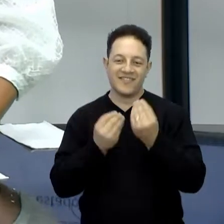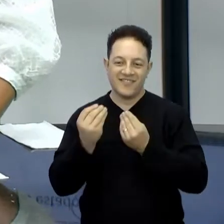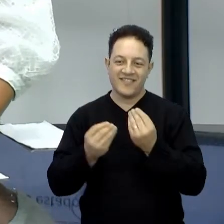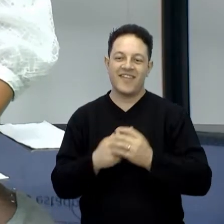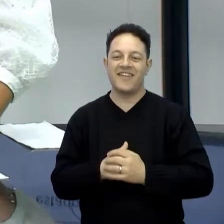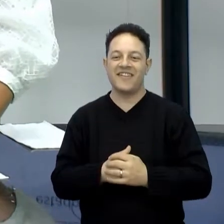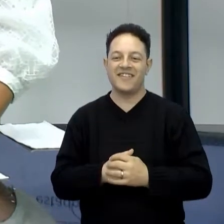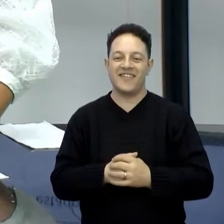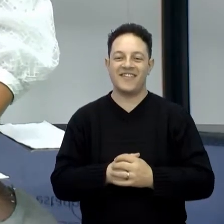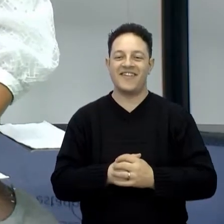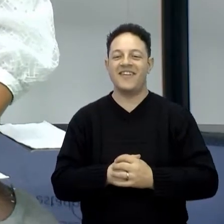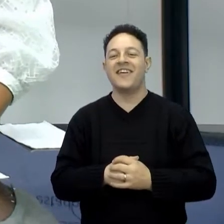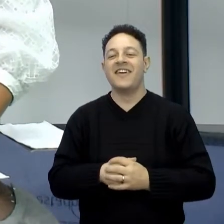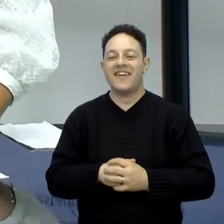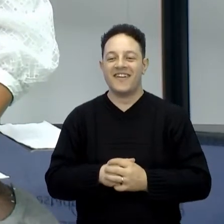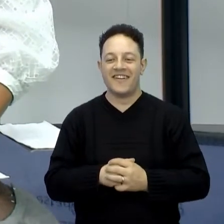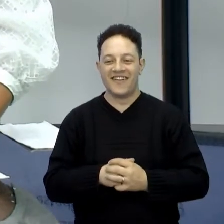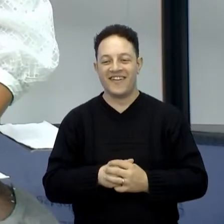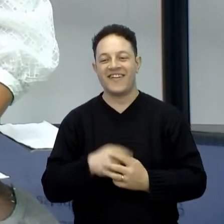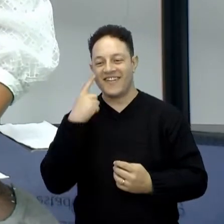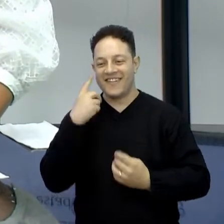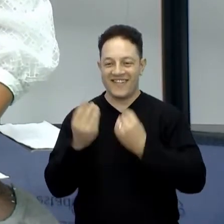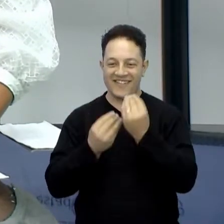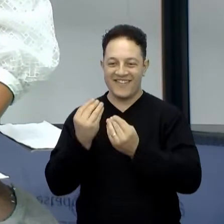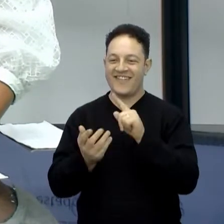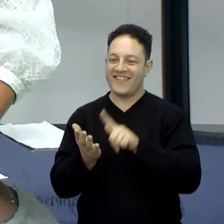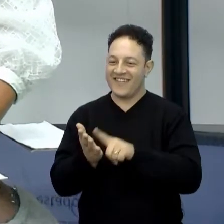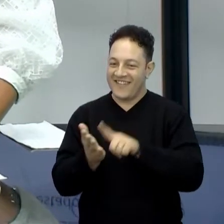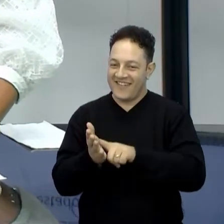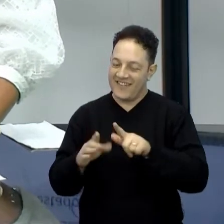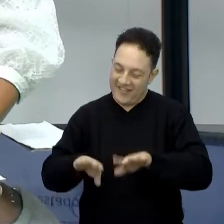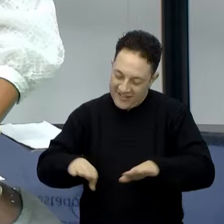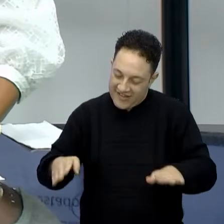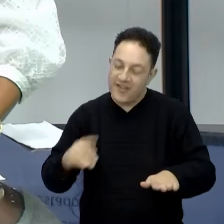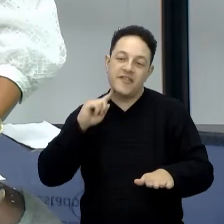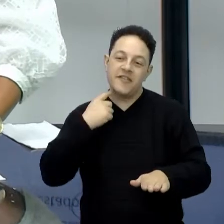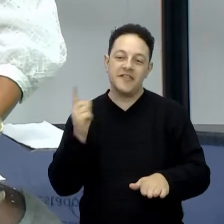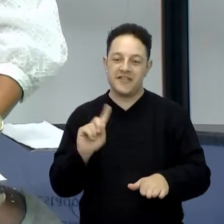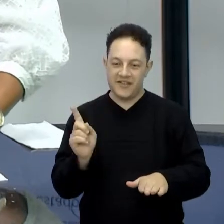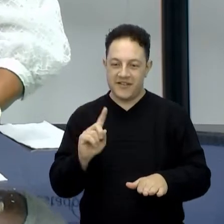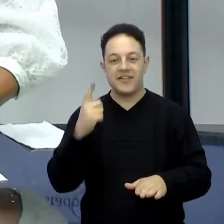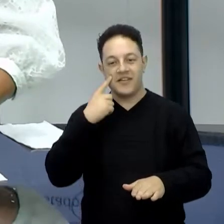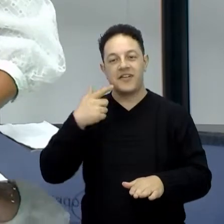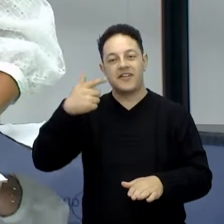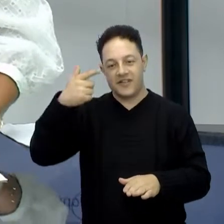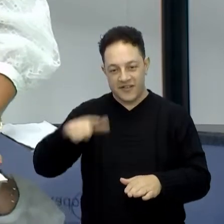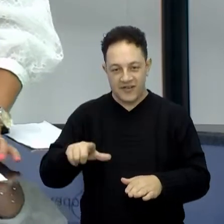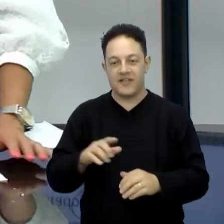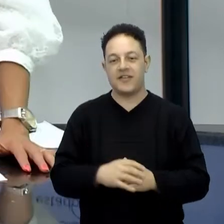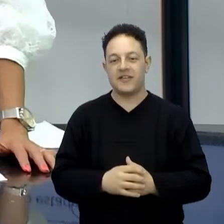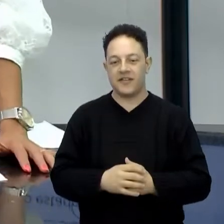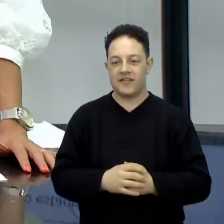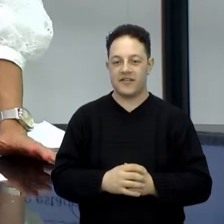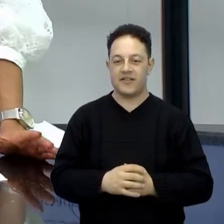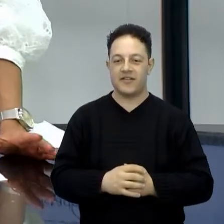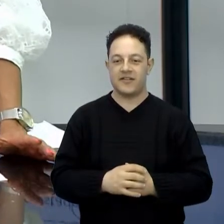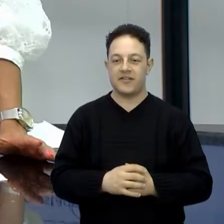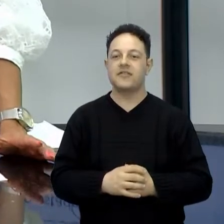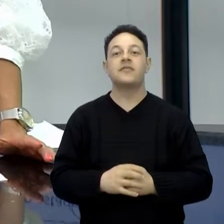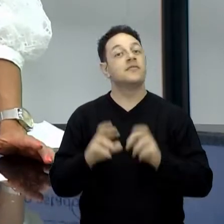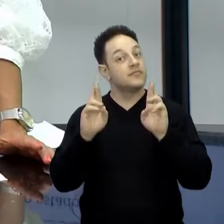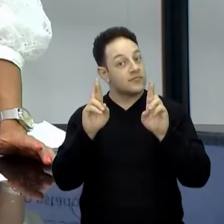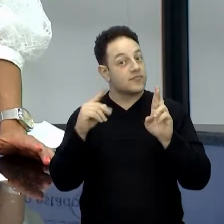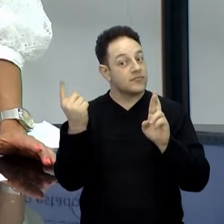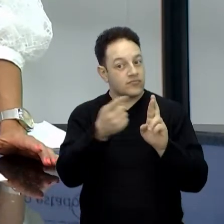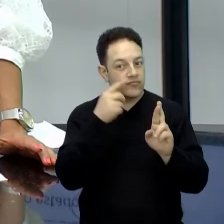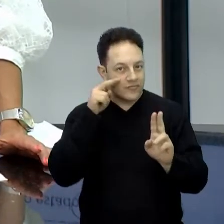um papel aqui para não sujar muito o laboratório, para os meus colegas que virão depois. Eu espero que